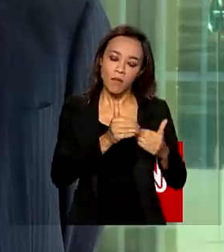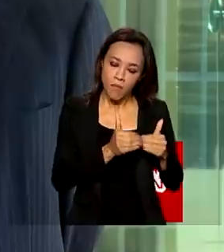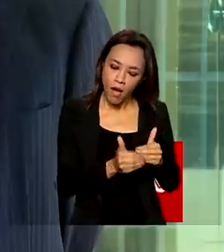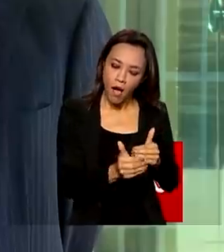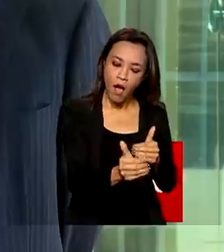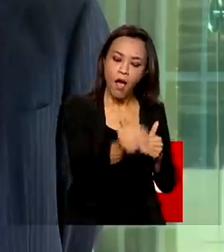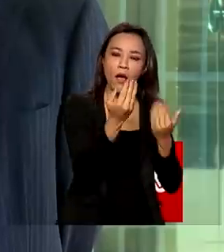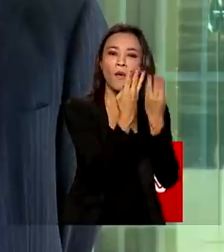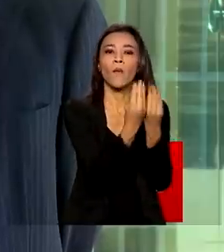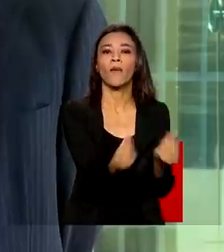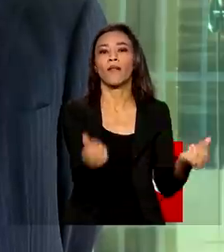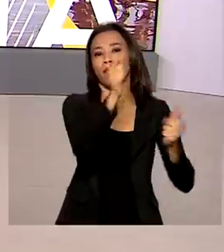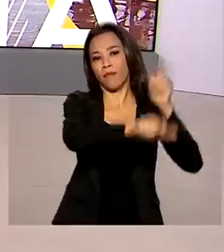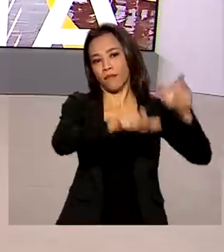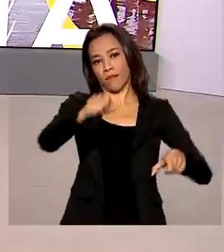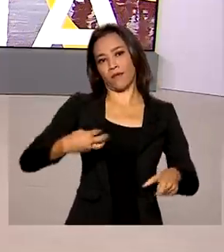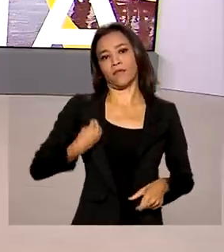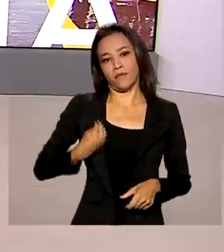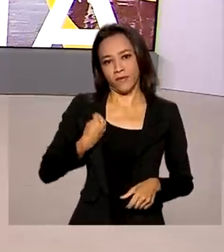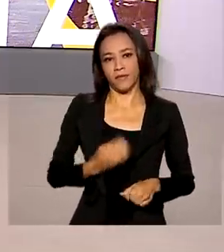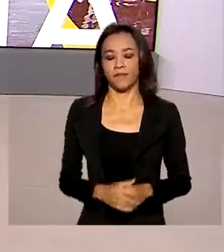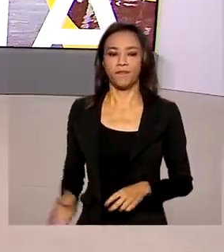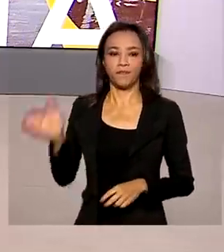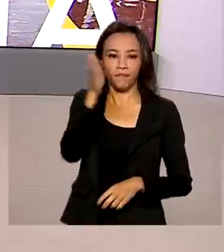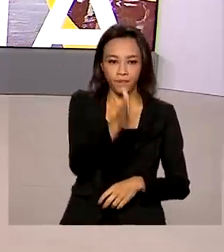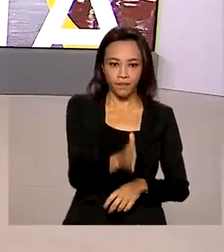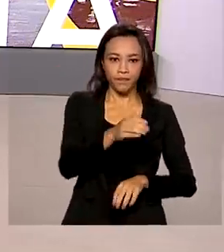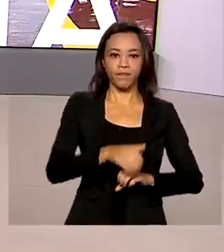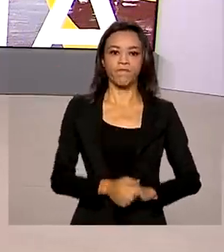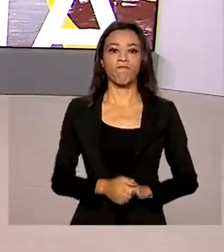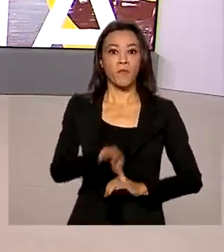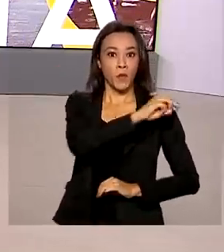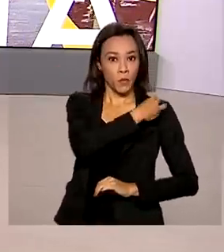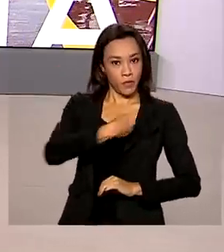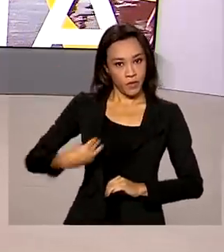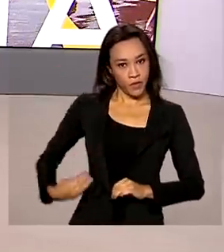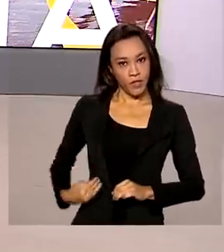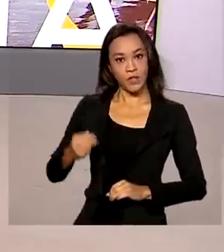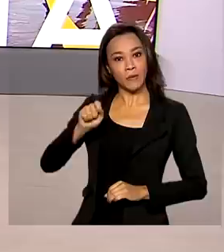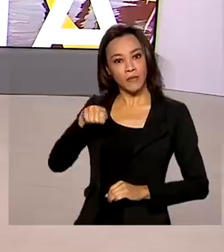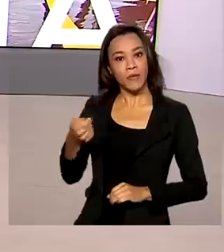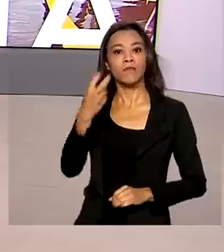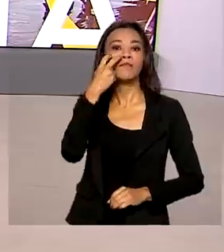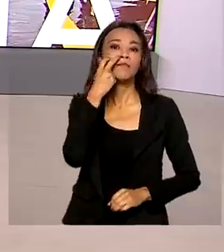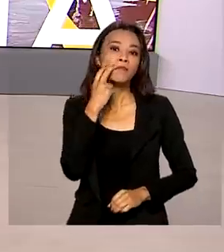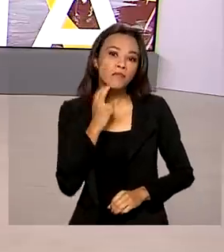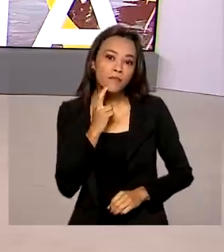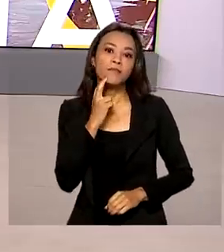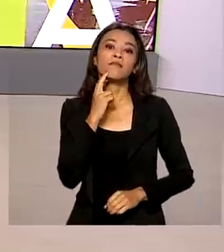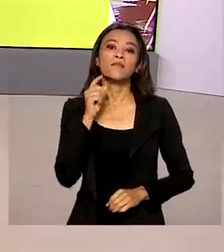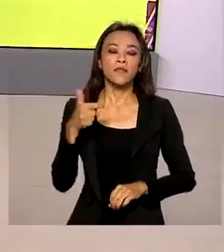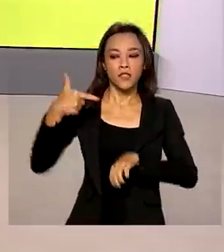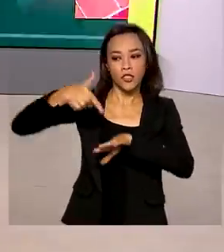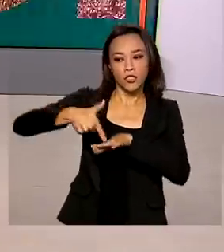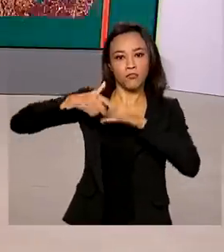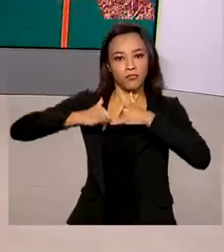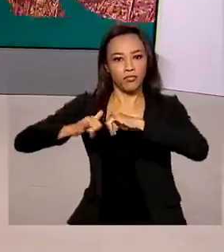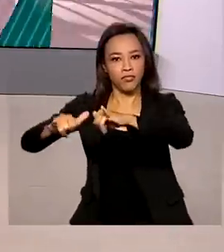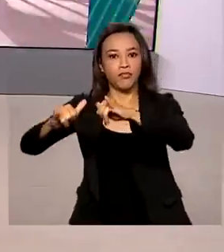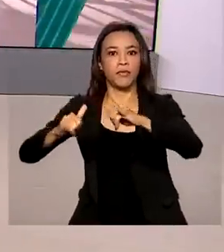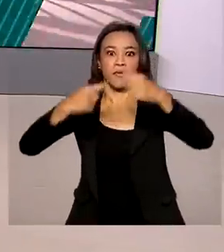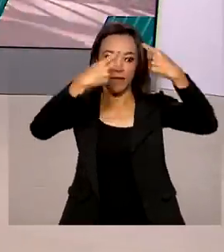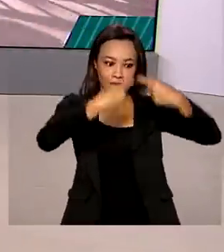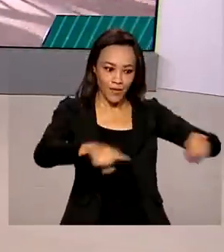vida, na sua condição social. O ministro de Minas e Energia, Bento Albuquerque, reinaugurou uma das principais